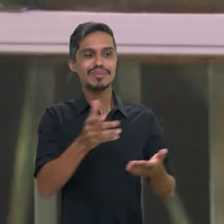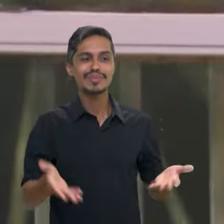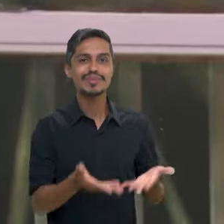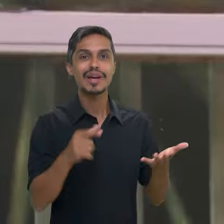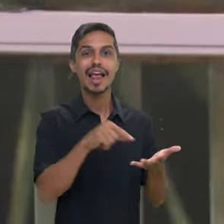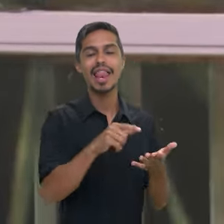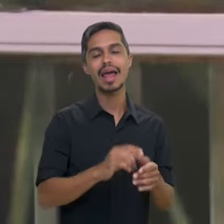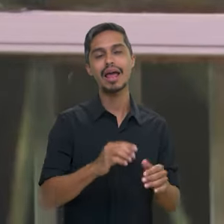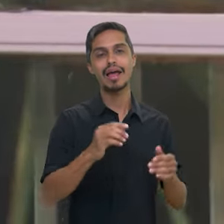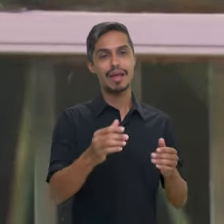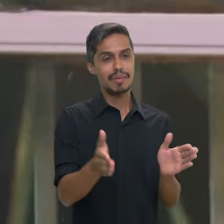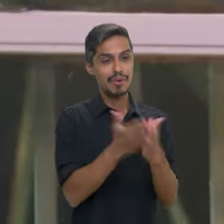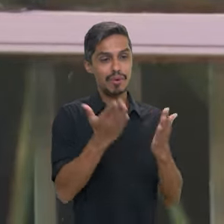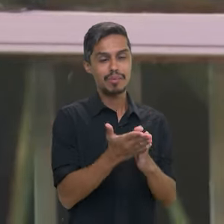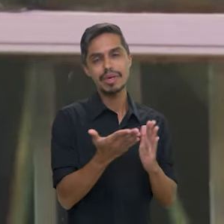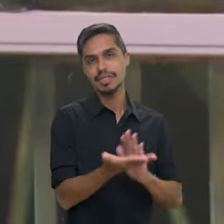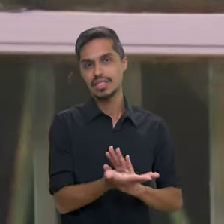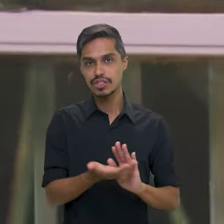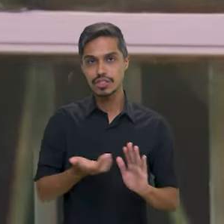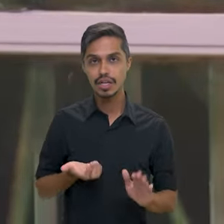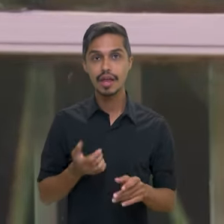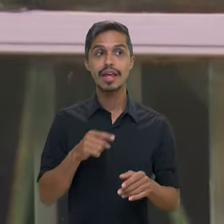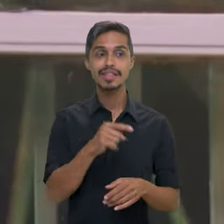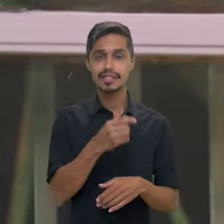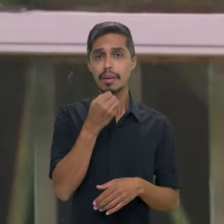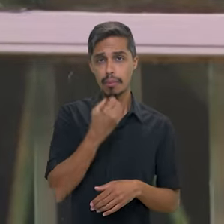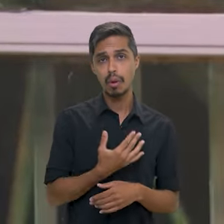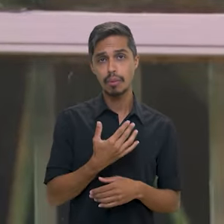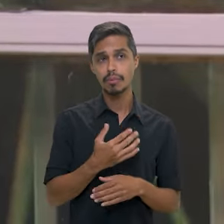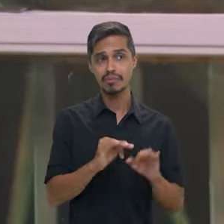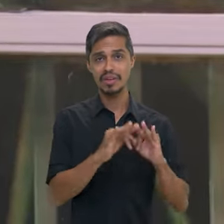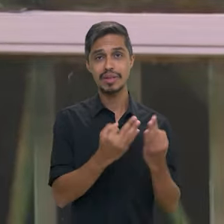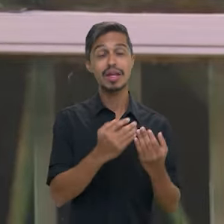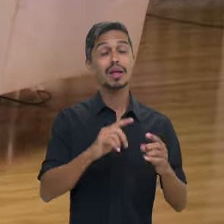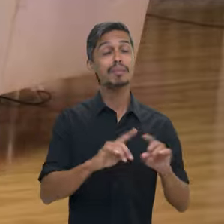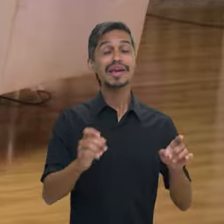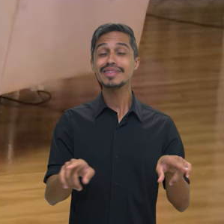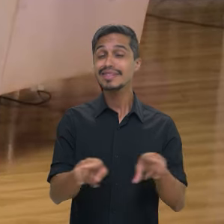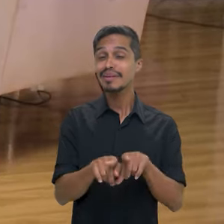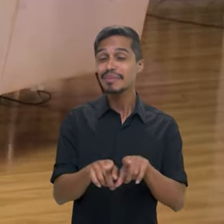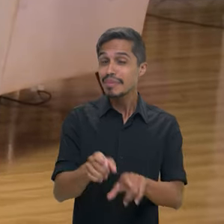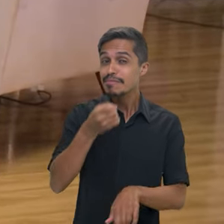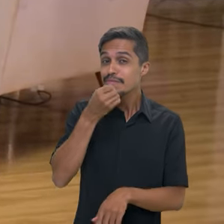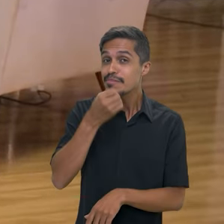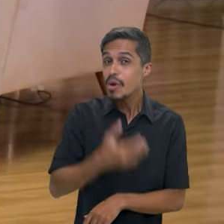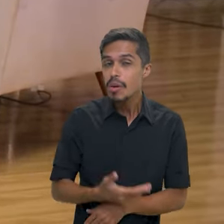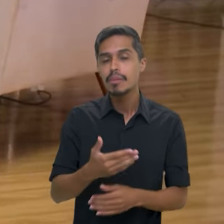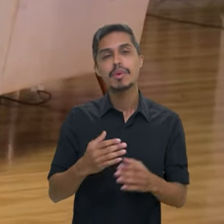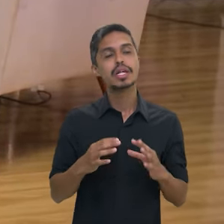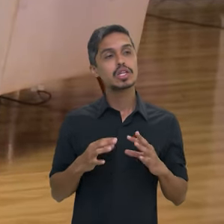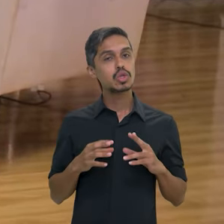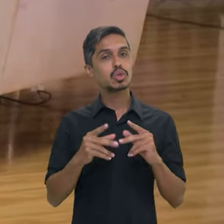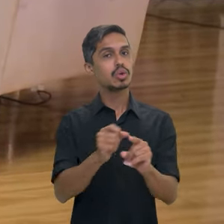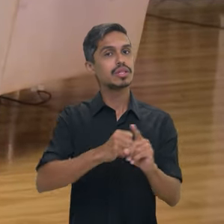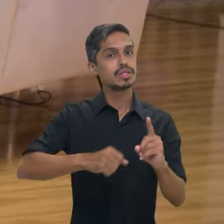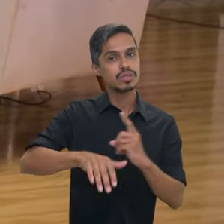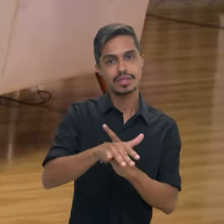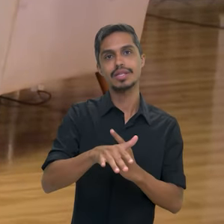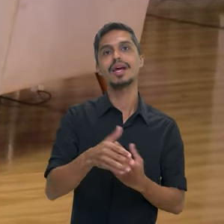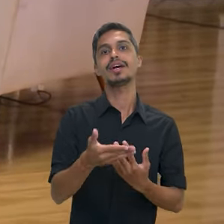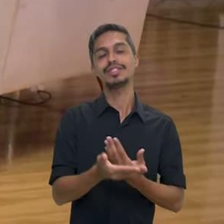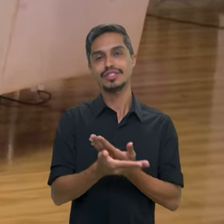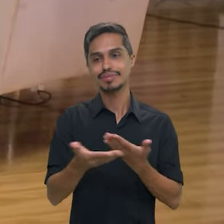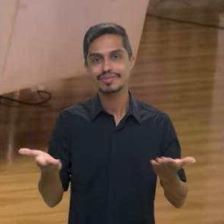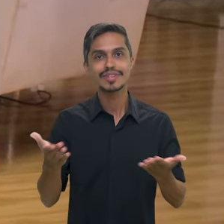pobreza. Isso é bom para aquela família, mas ela é muito bom também para toda a